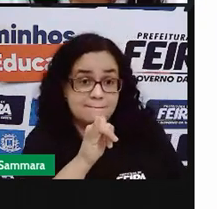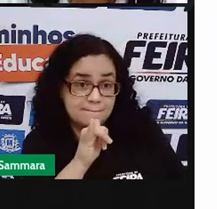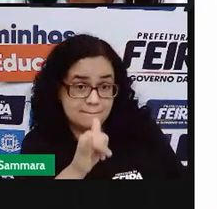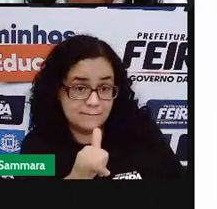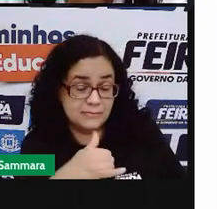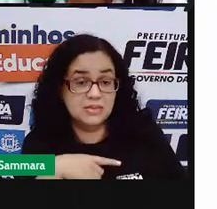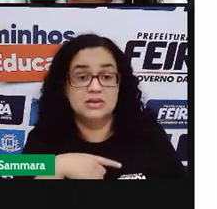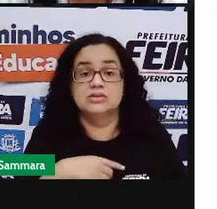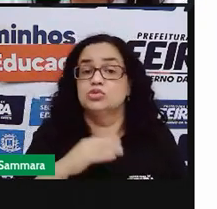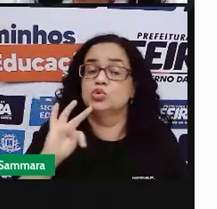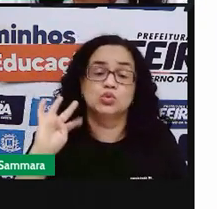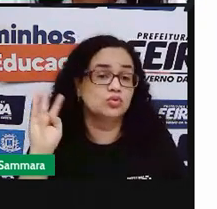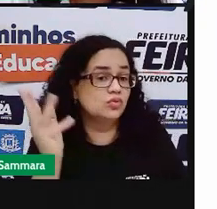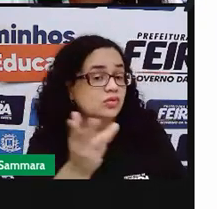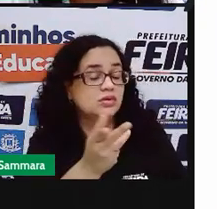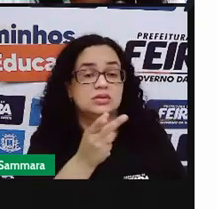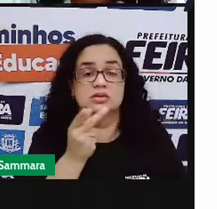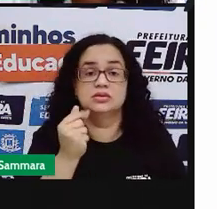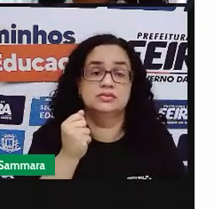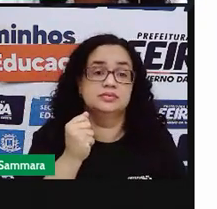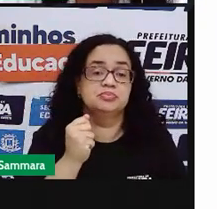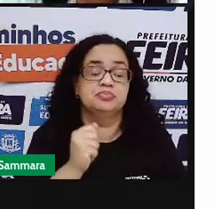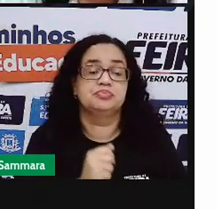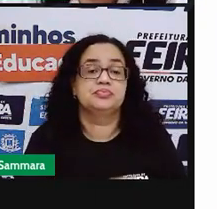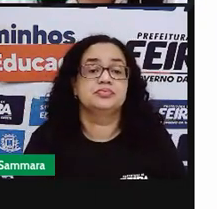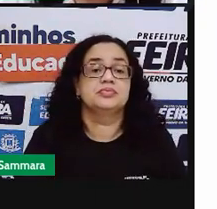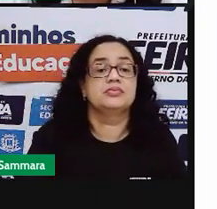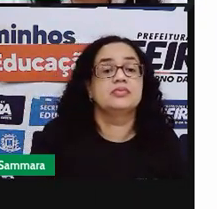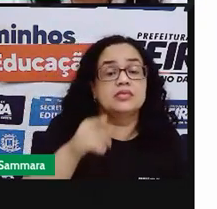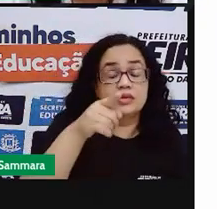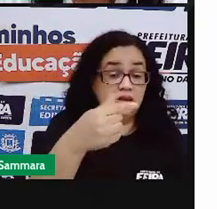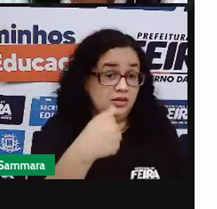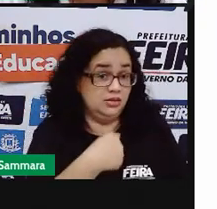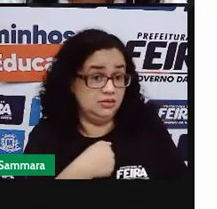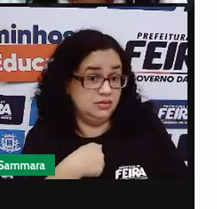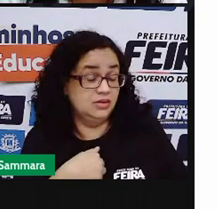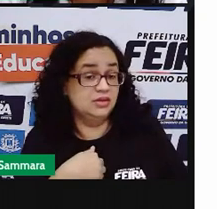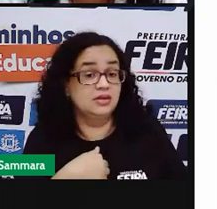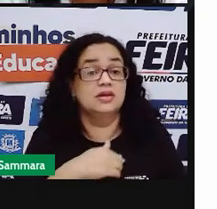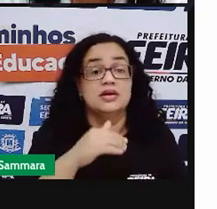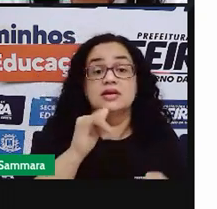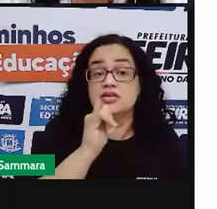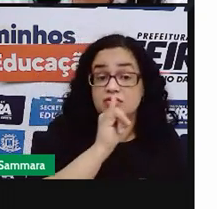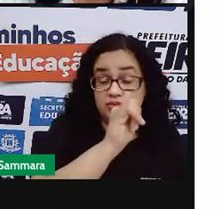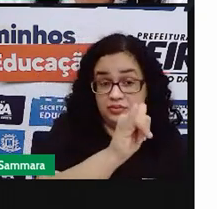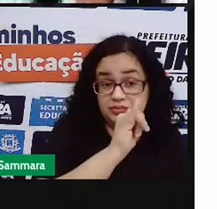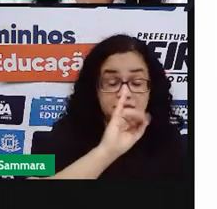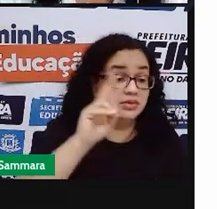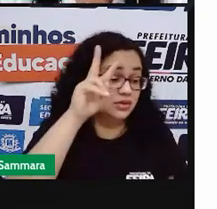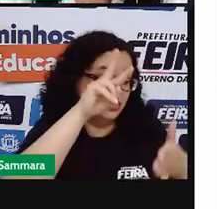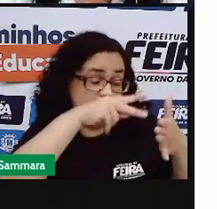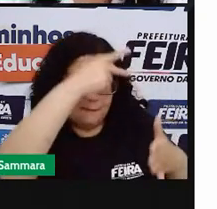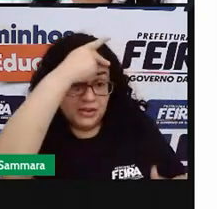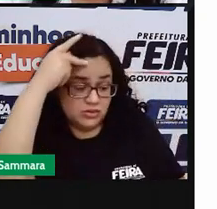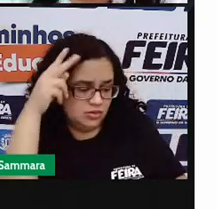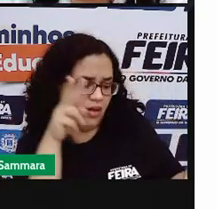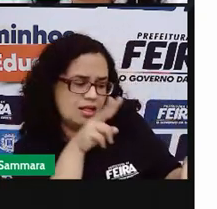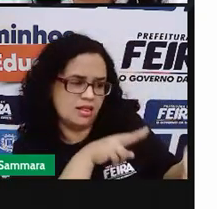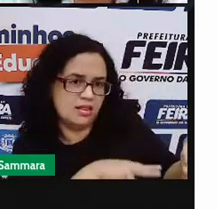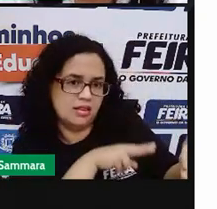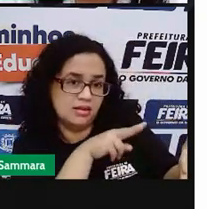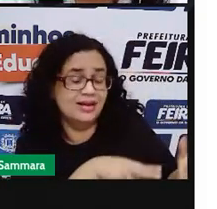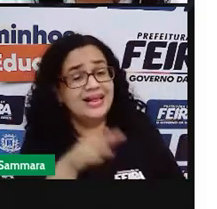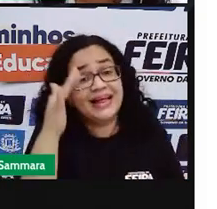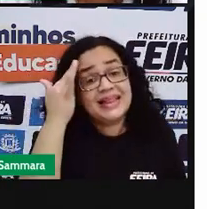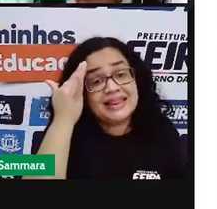seja completa. Chegue até você, chegue até mim, chegue aos leitores de uma forma que a gente possa